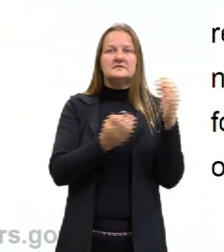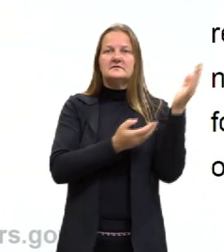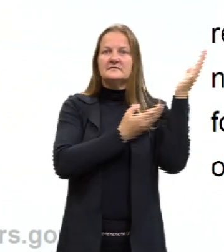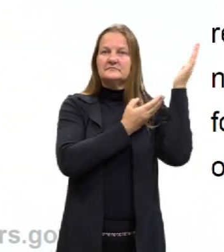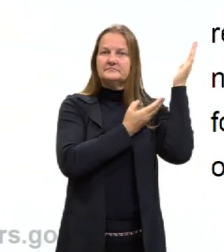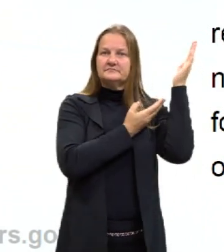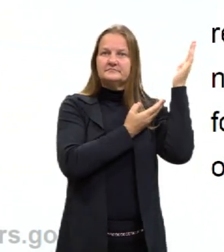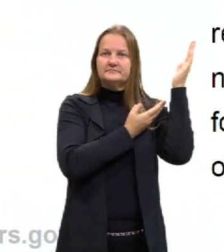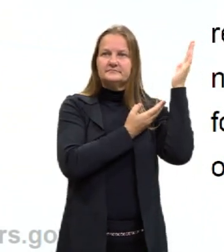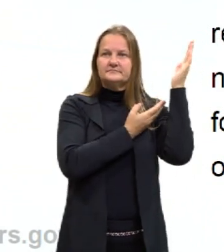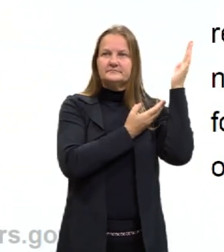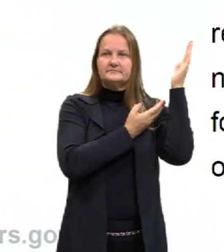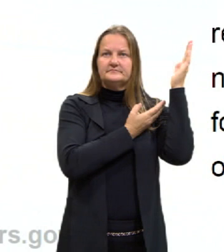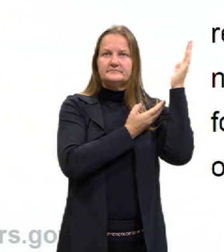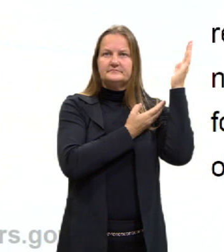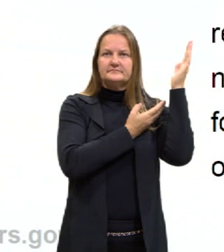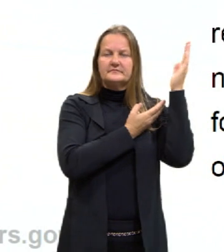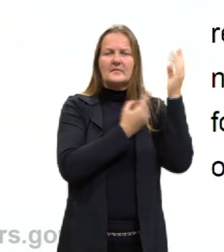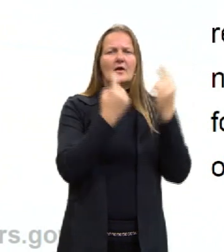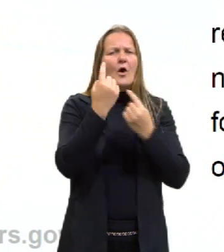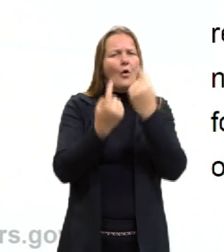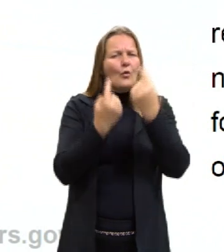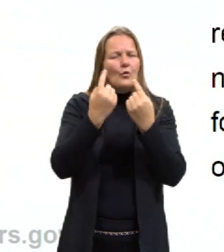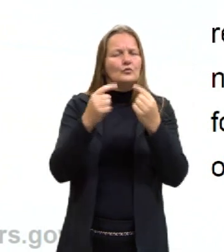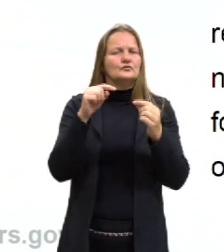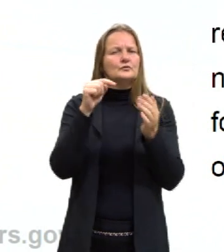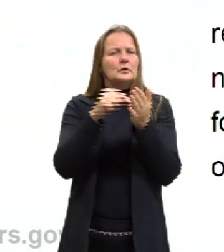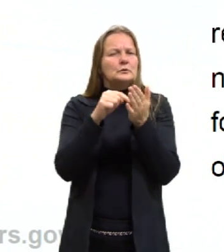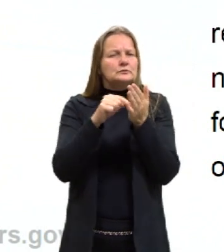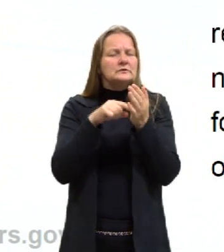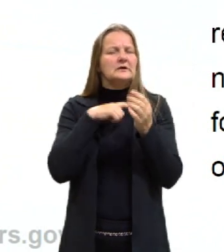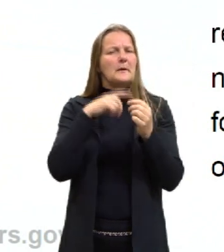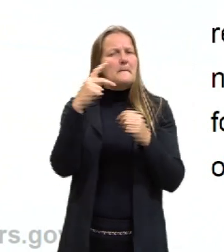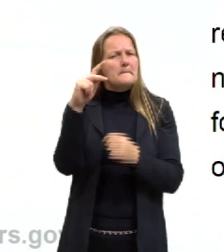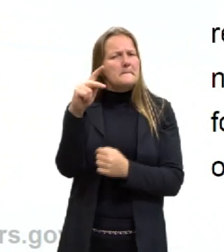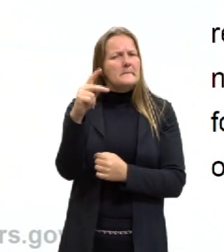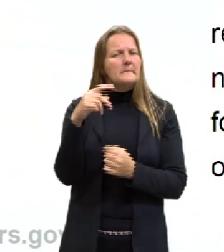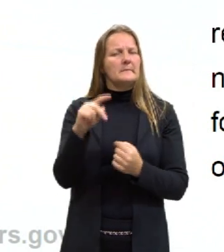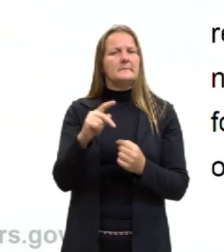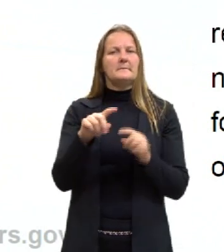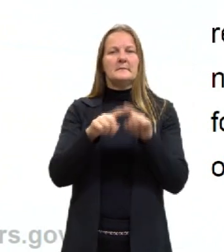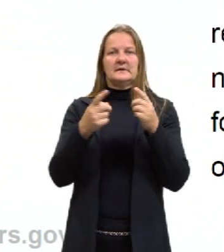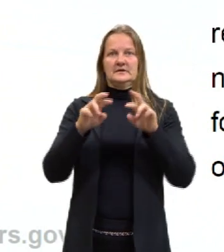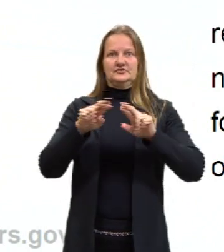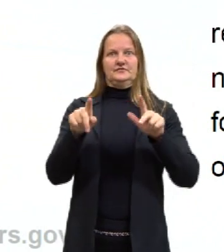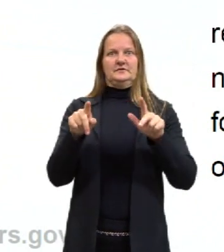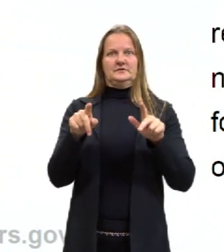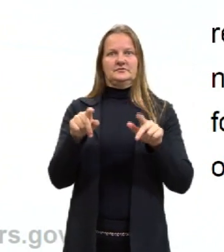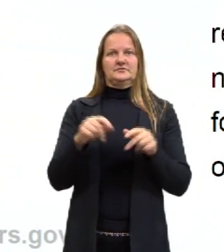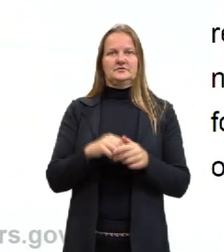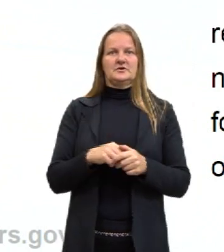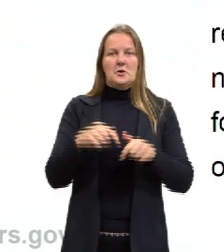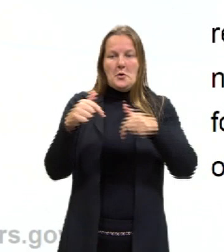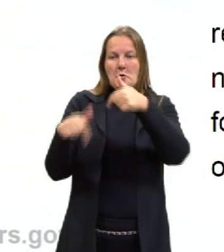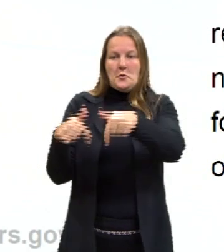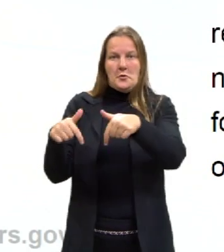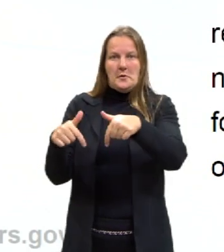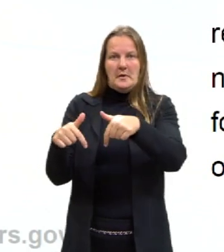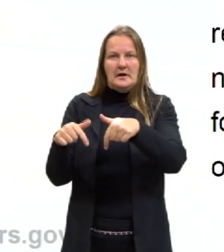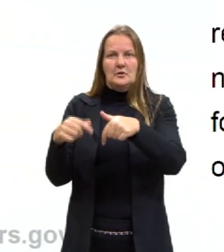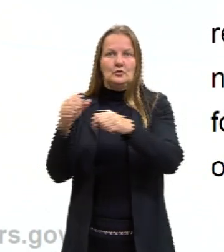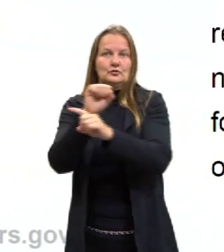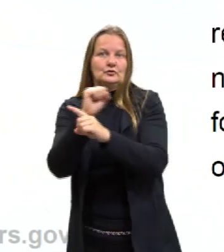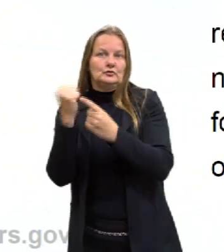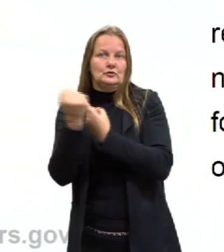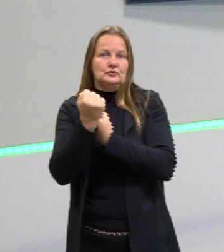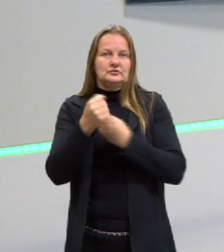física. Tem alguns pontos parecidos, certo? Mas é diferente. Então, lembrem que o Enem, ele sempre cobra